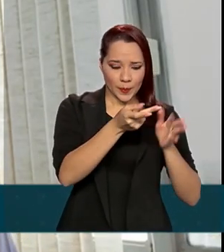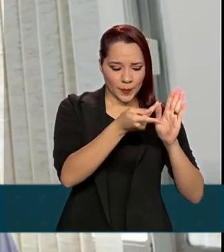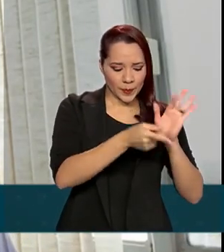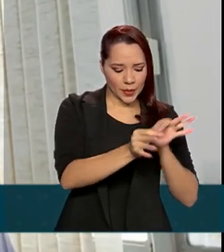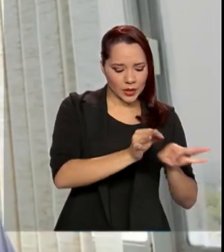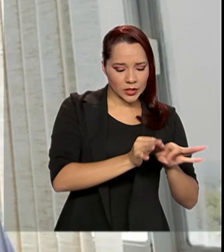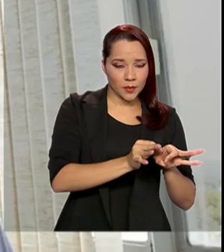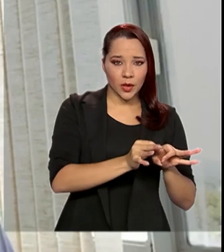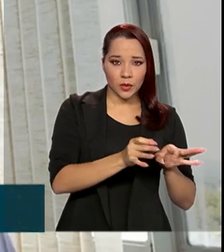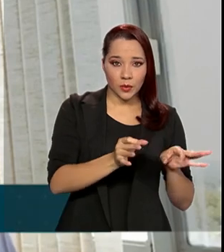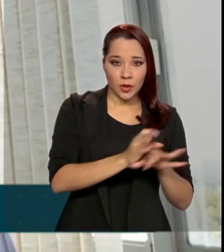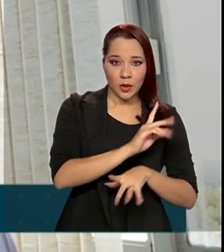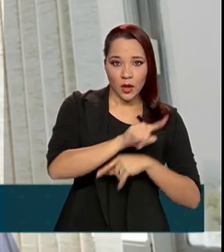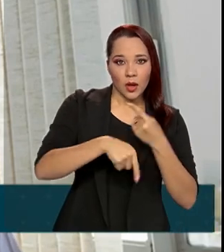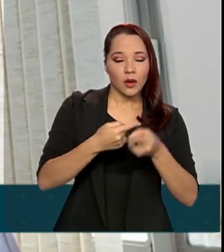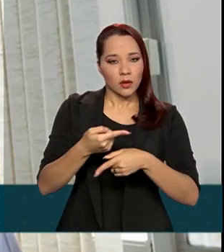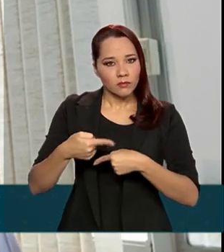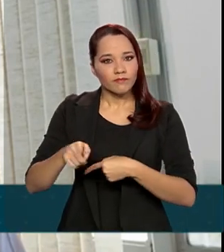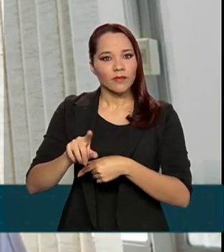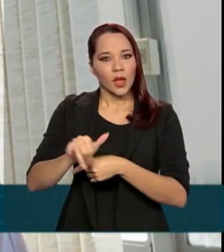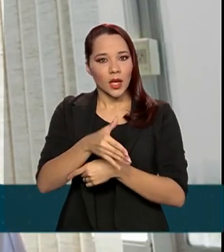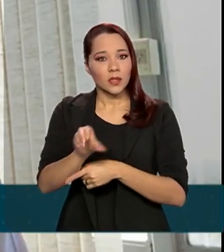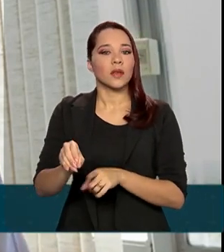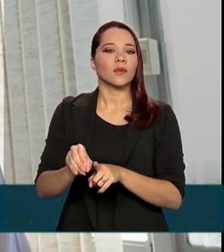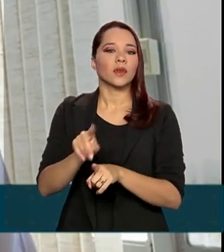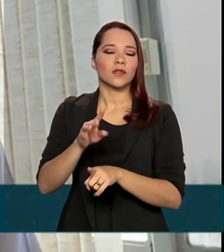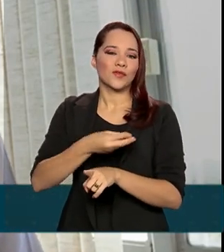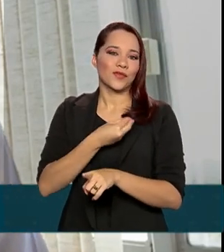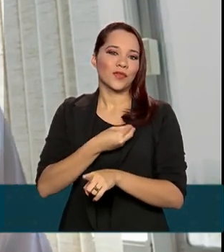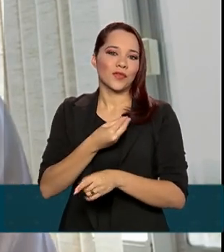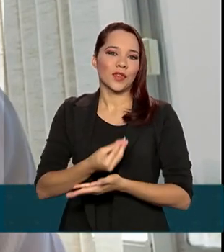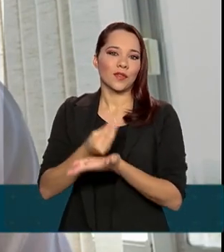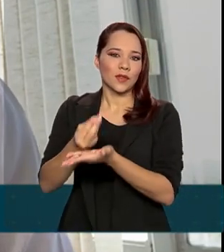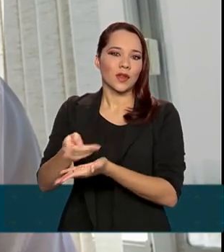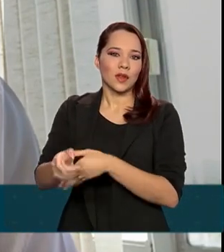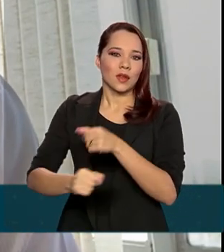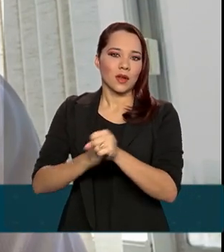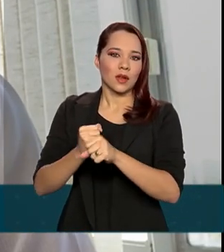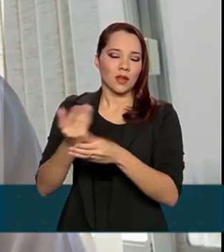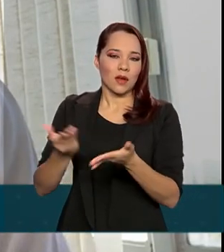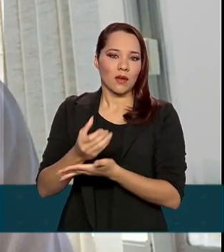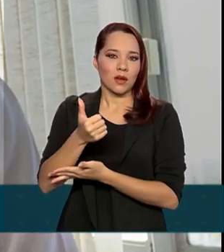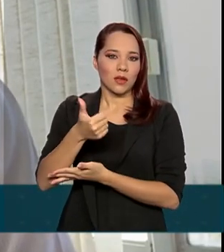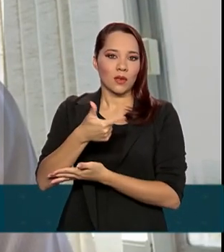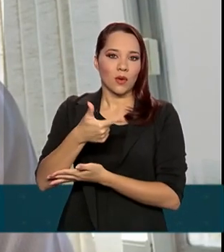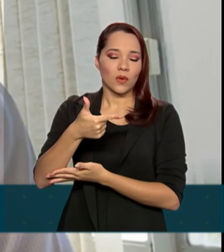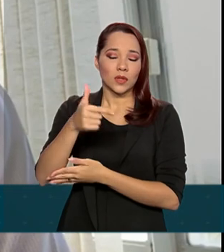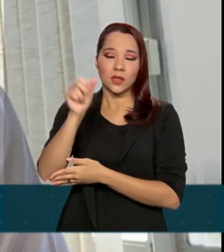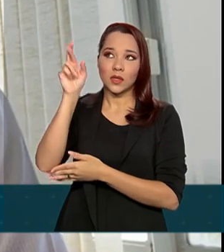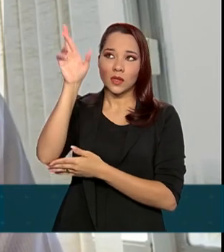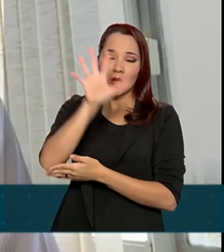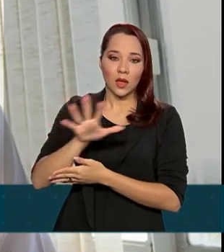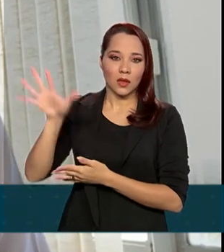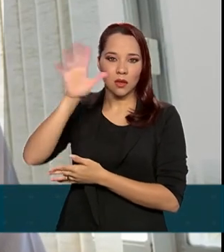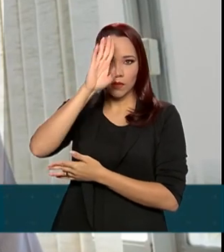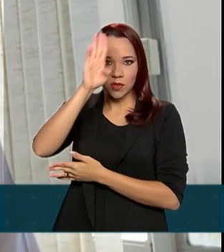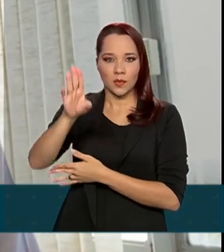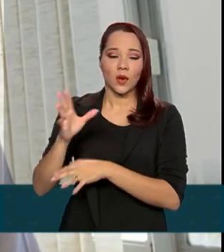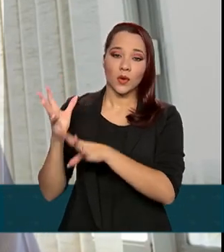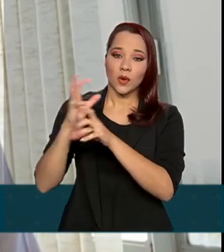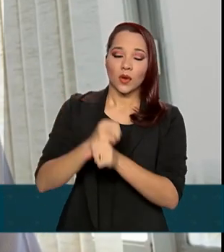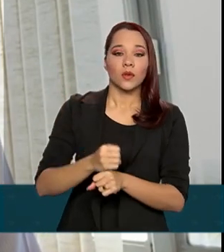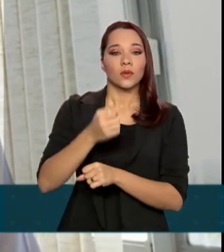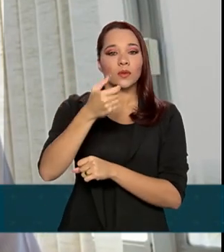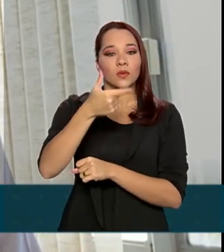entra numa fase de execução, onde estaremos presentes já esse ano em 12 territórios prioritários, num total de